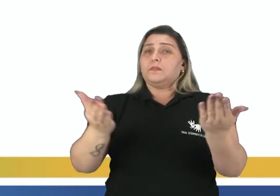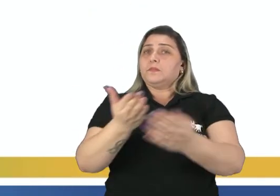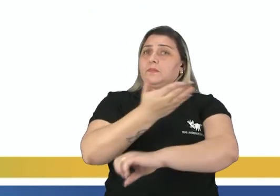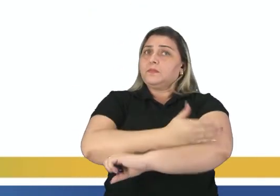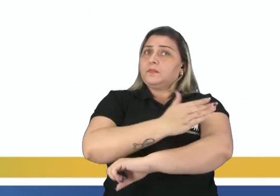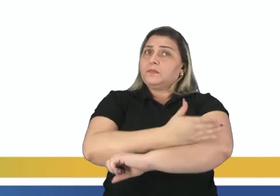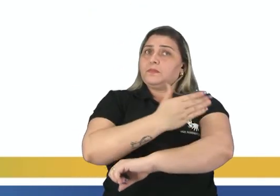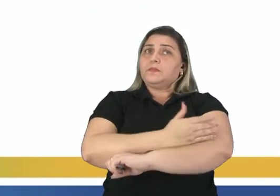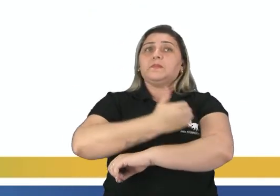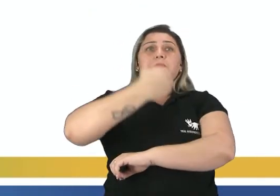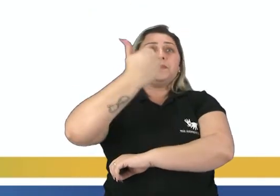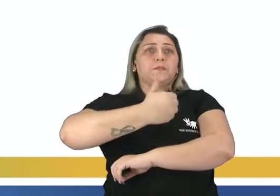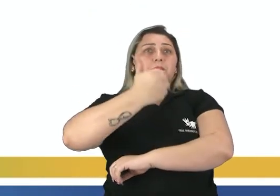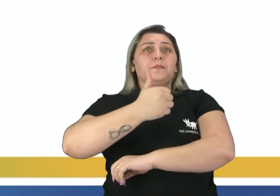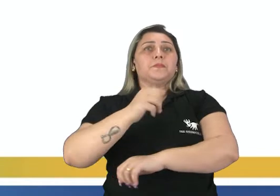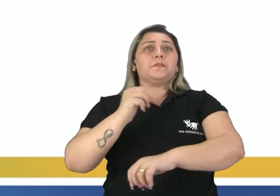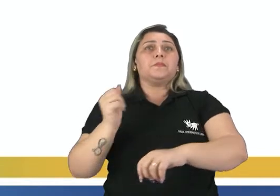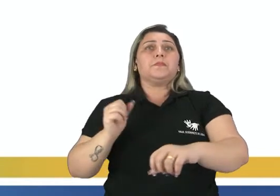Exercício de número 1.